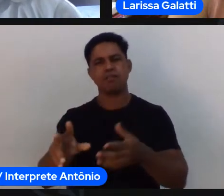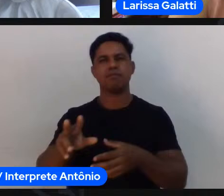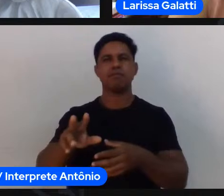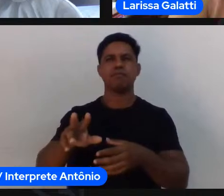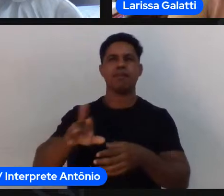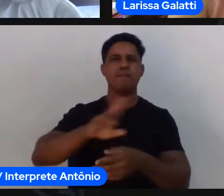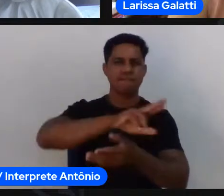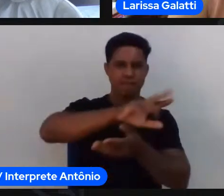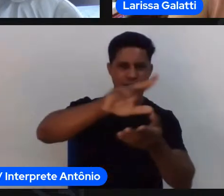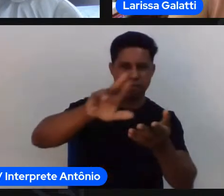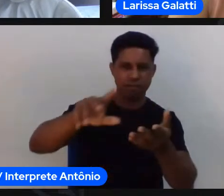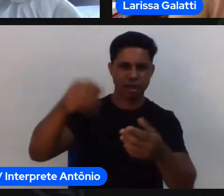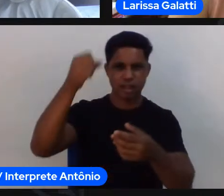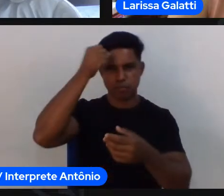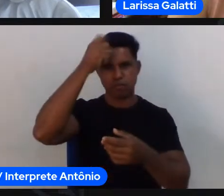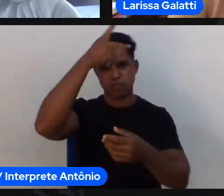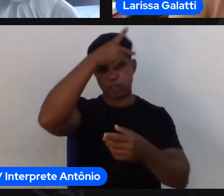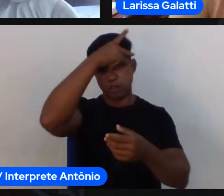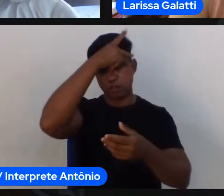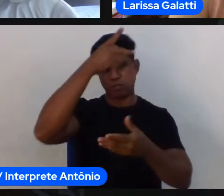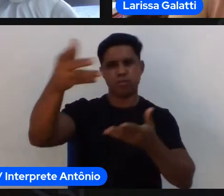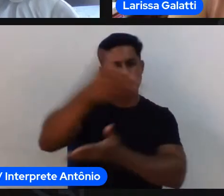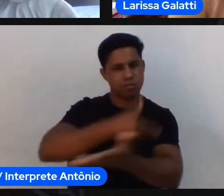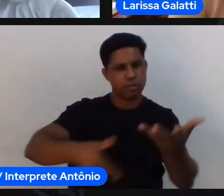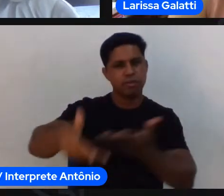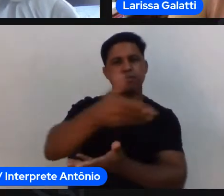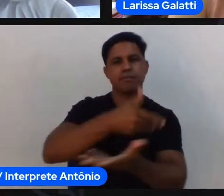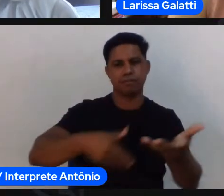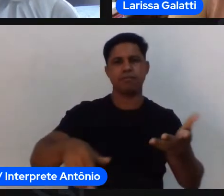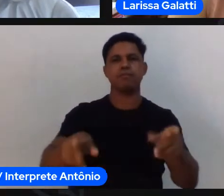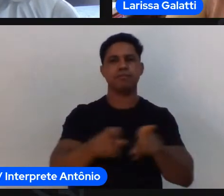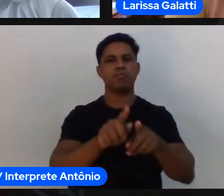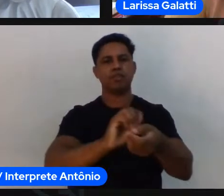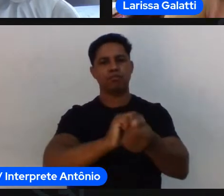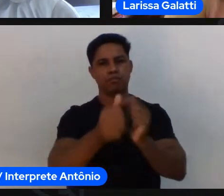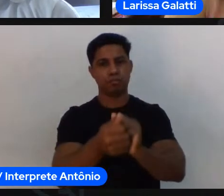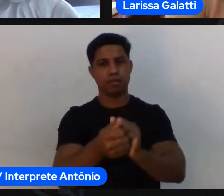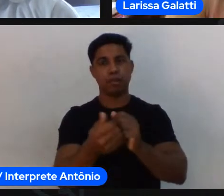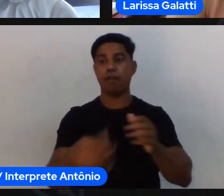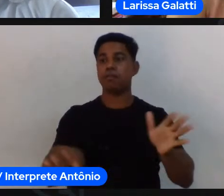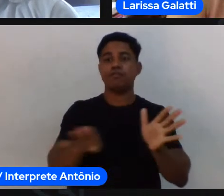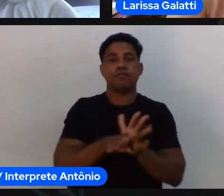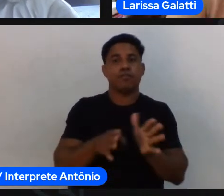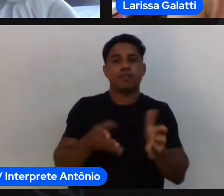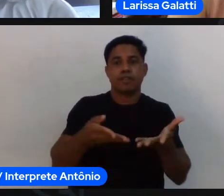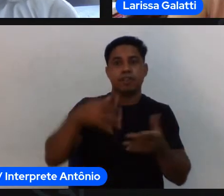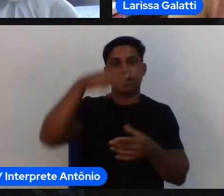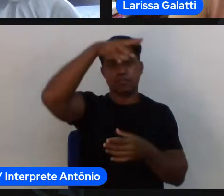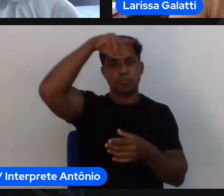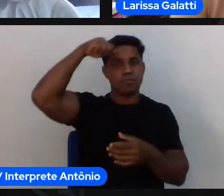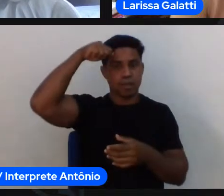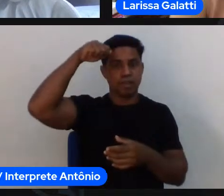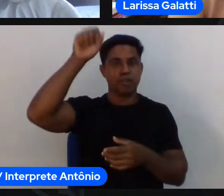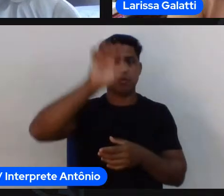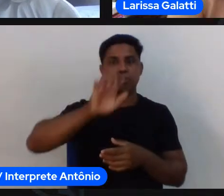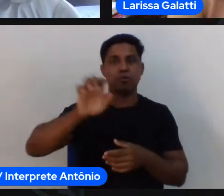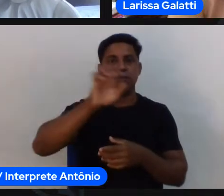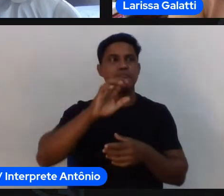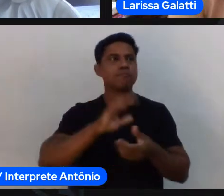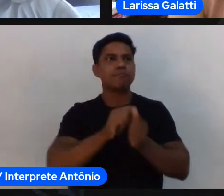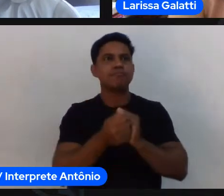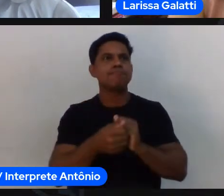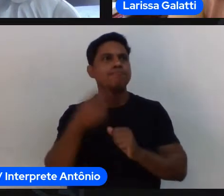compartilhando com a escola o espaço da oferta do esporte quando a gente vem pro Mato Grosso e se eu fosse do Mato Grosso provavelmente a minha concepção é que esporte